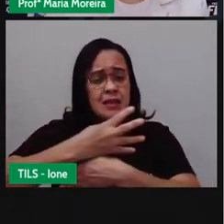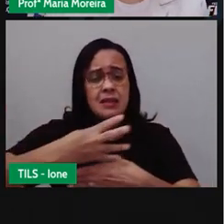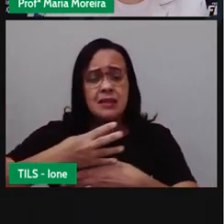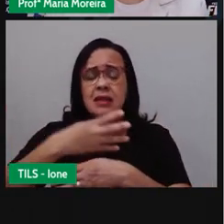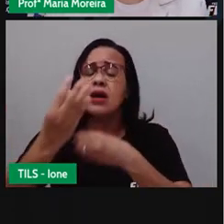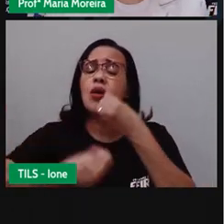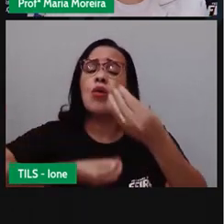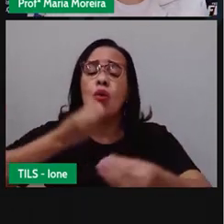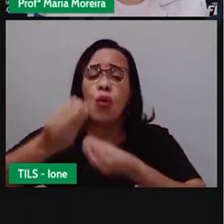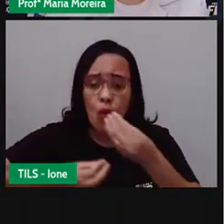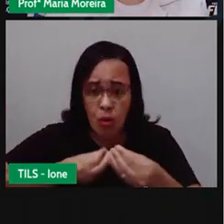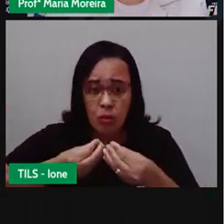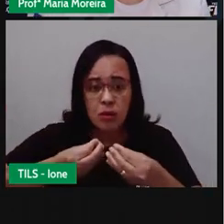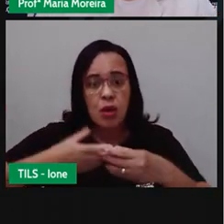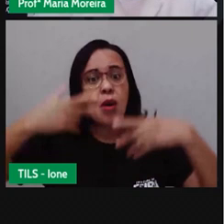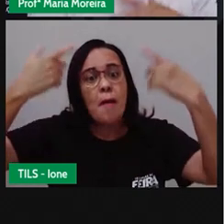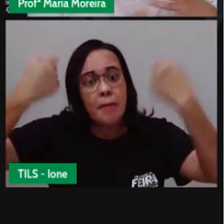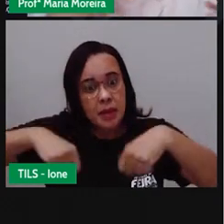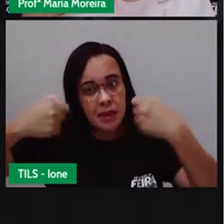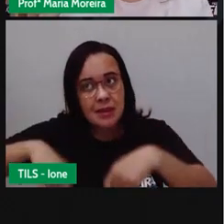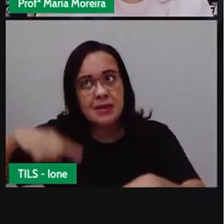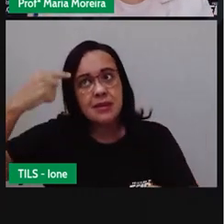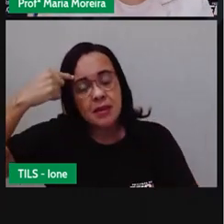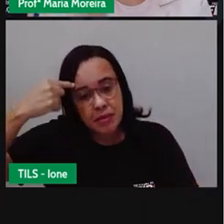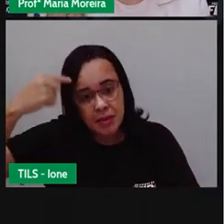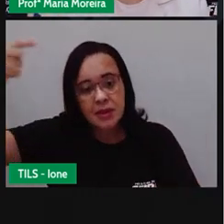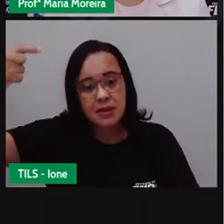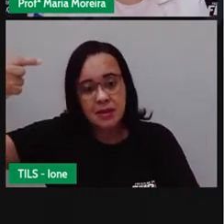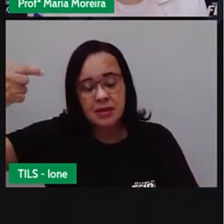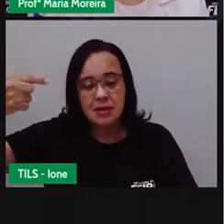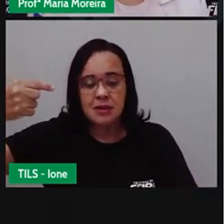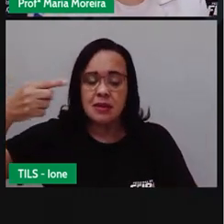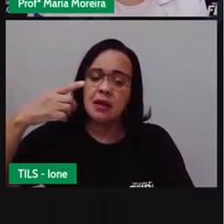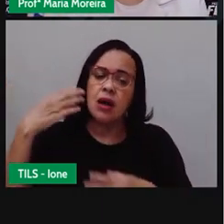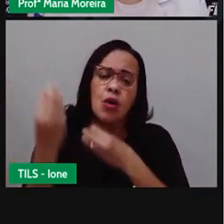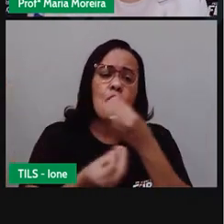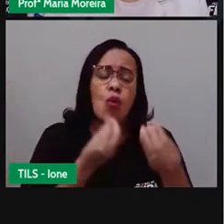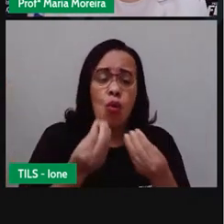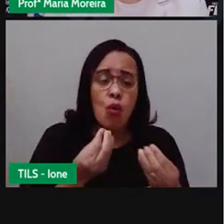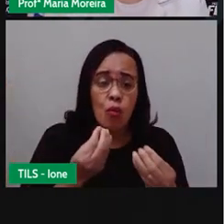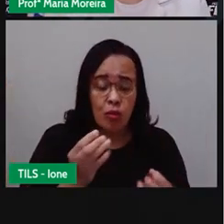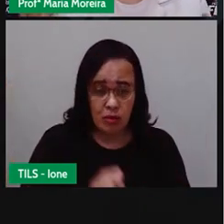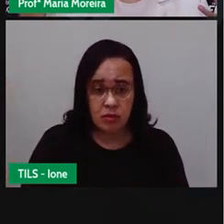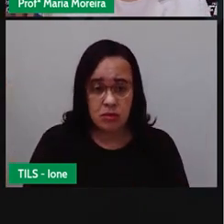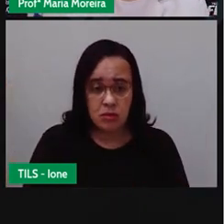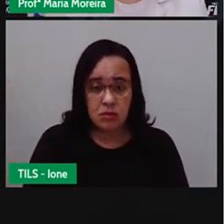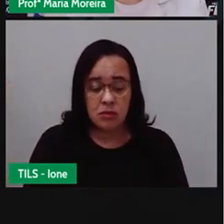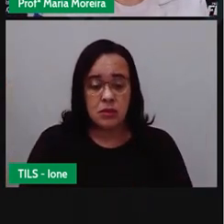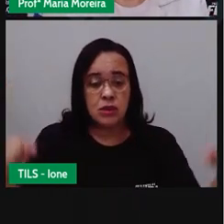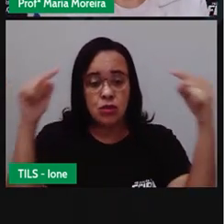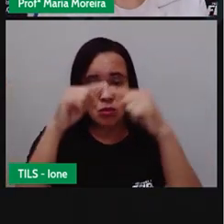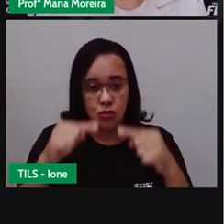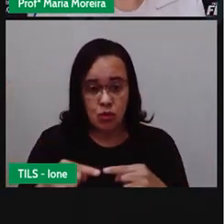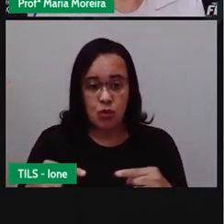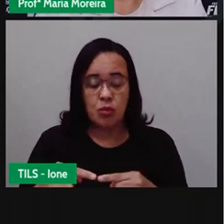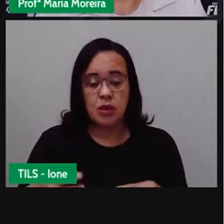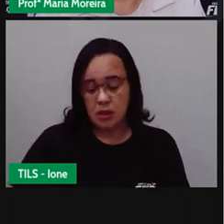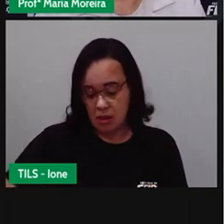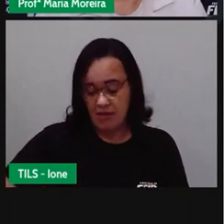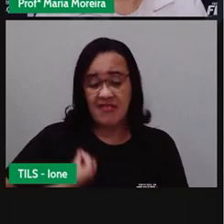pensar nessa questão da mobilidade, não é isso? Do trânsito, porque isso também faz parte da qualidade de vida.